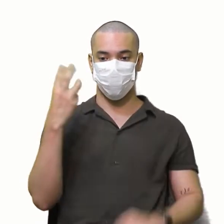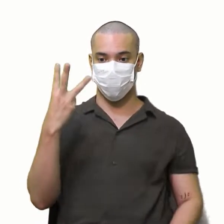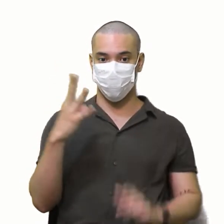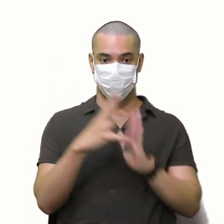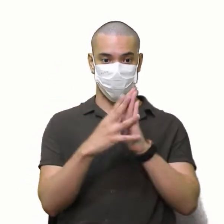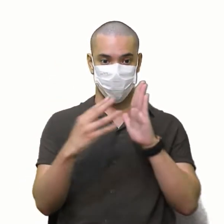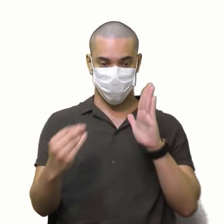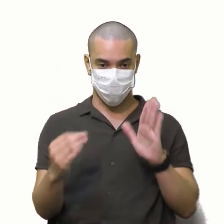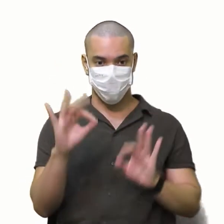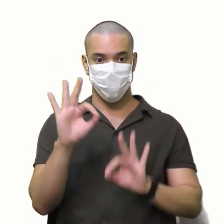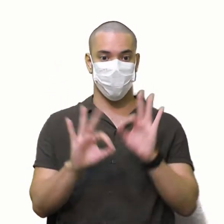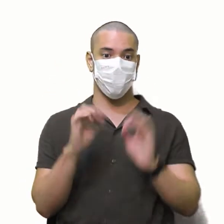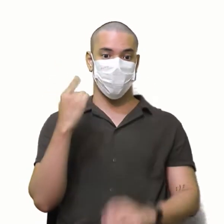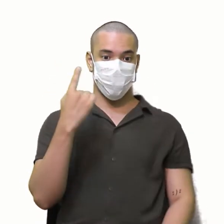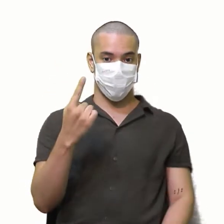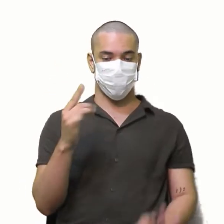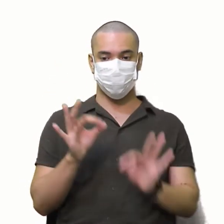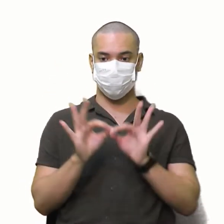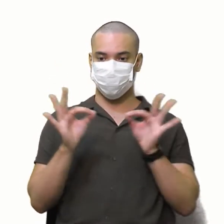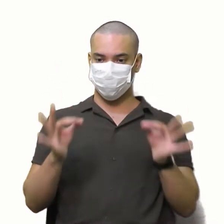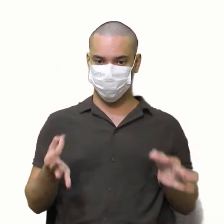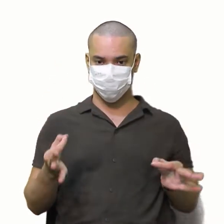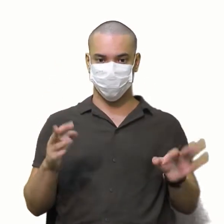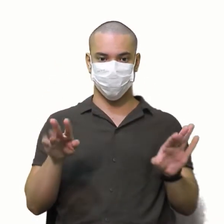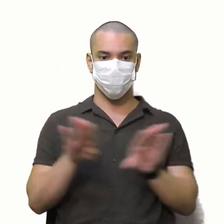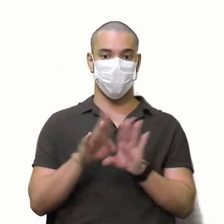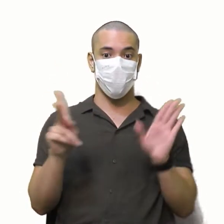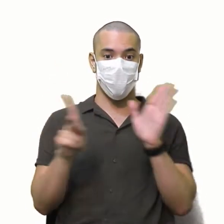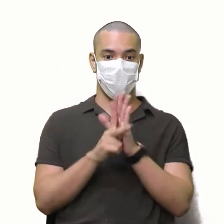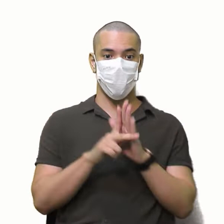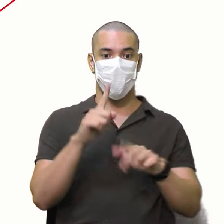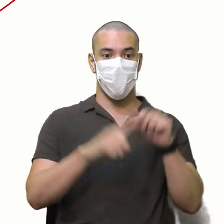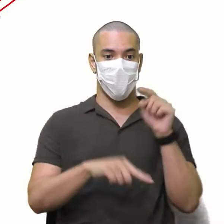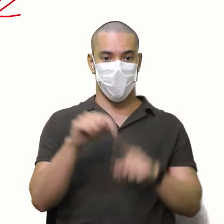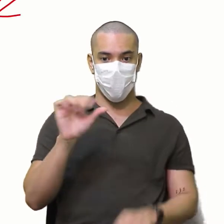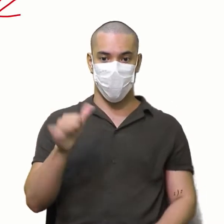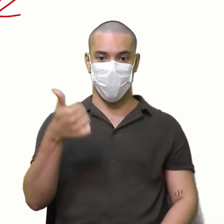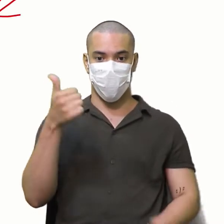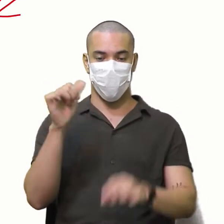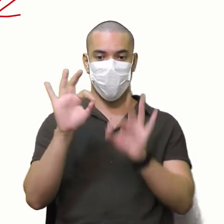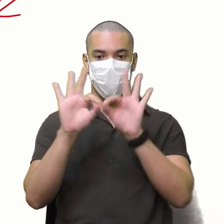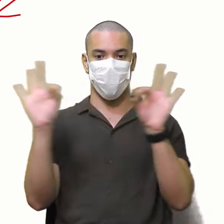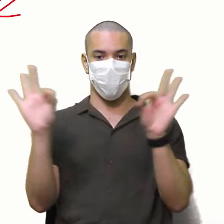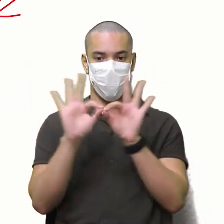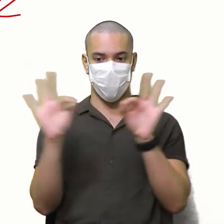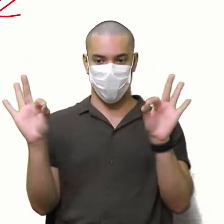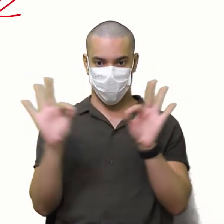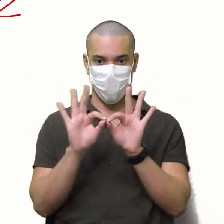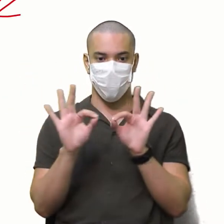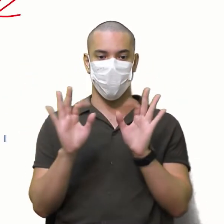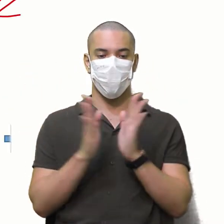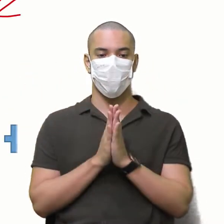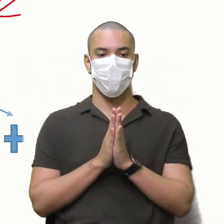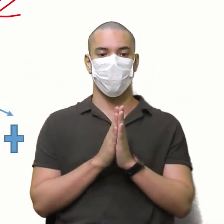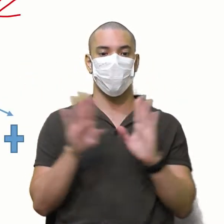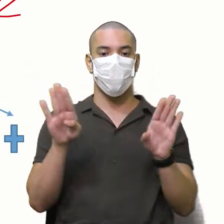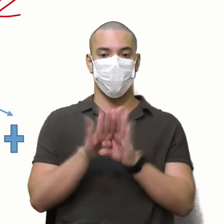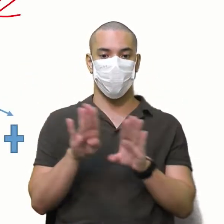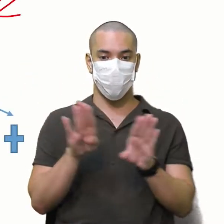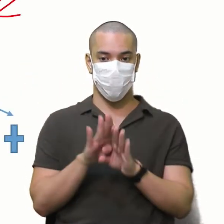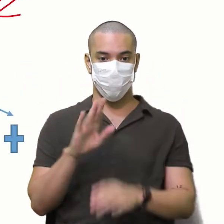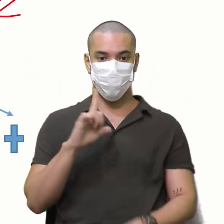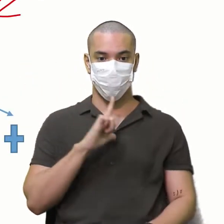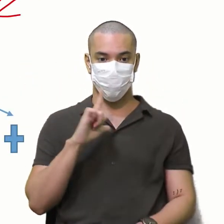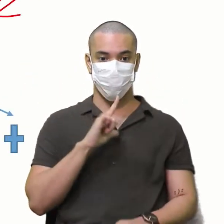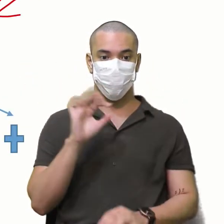vimos a de ordem 1 Que é bem simples É o próprio elemento Que ocupa a primeira linha A primeira coluna Nós vimos a de